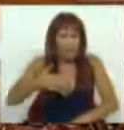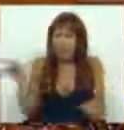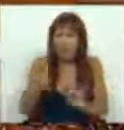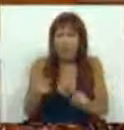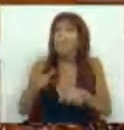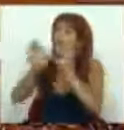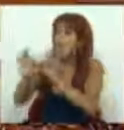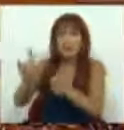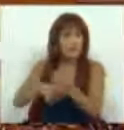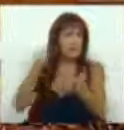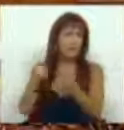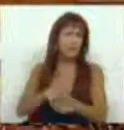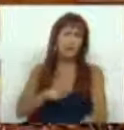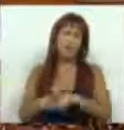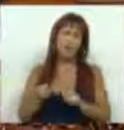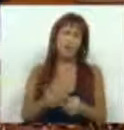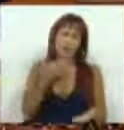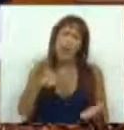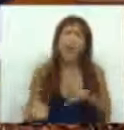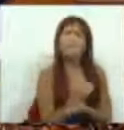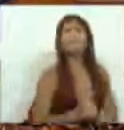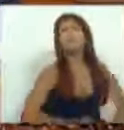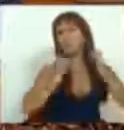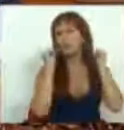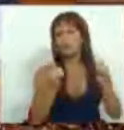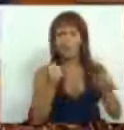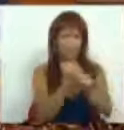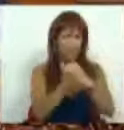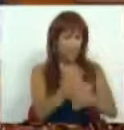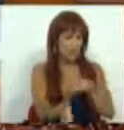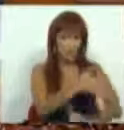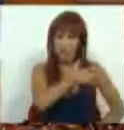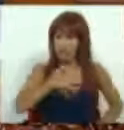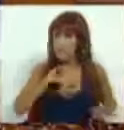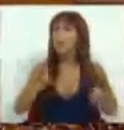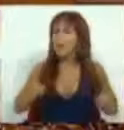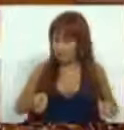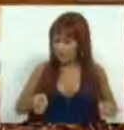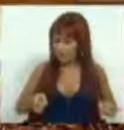mas a favor, como sempre, de uma política de racionalidade no Serviço Nacional de Saúde.